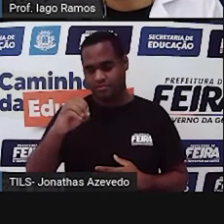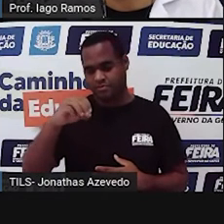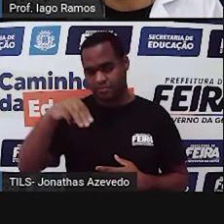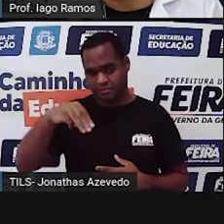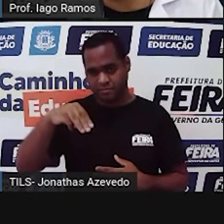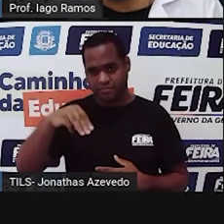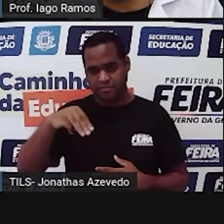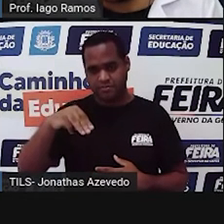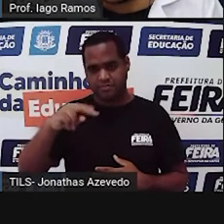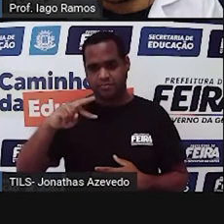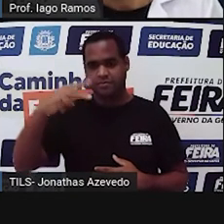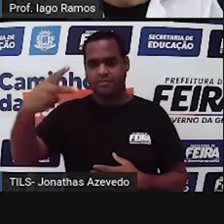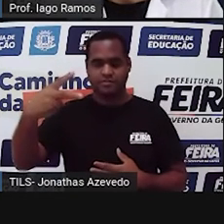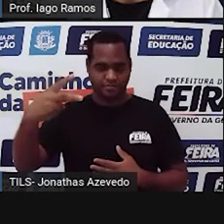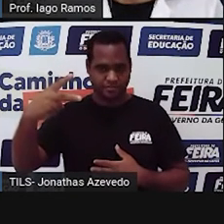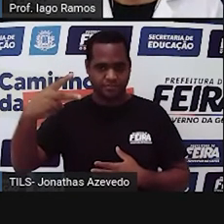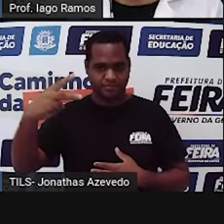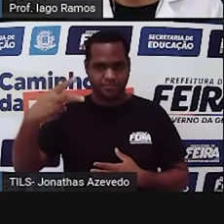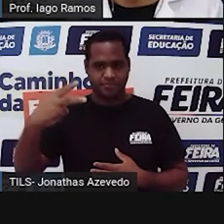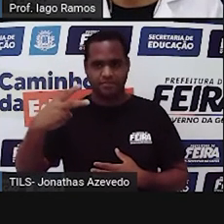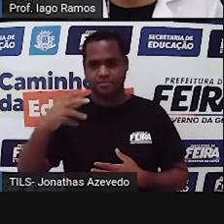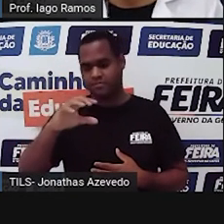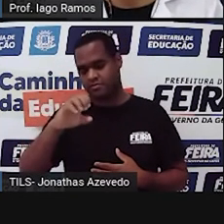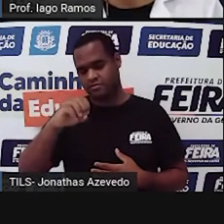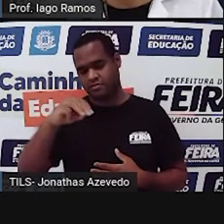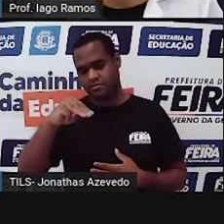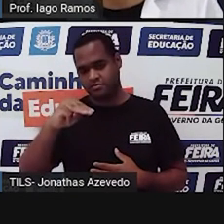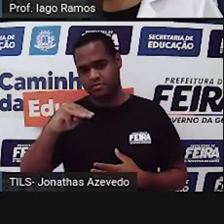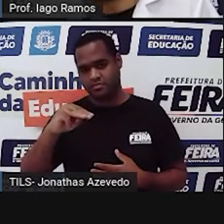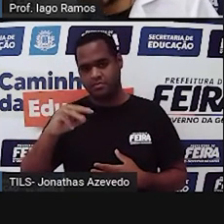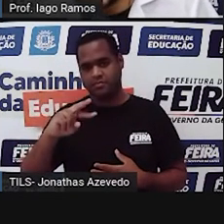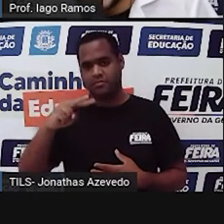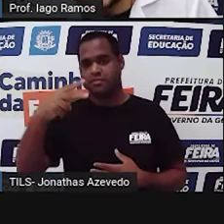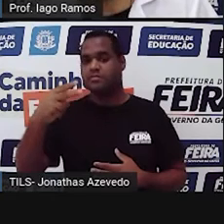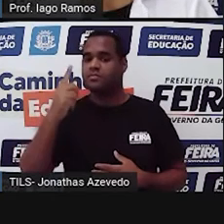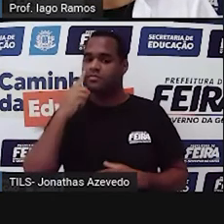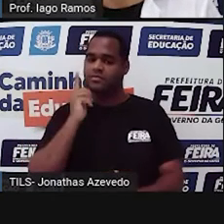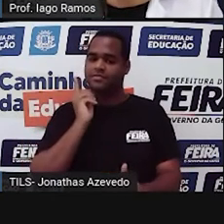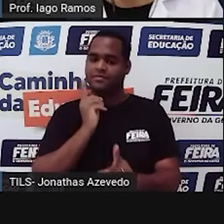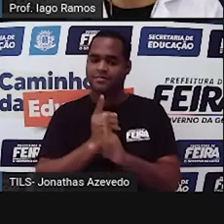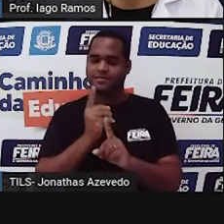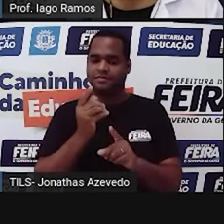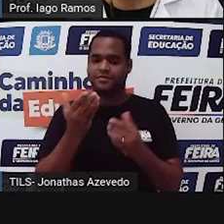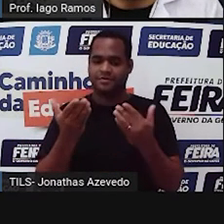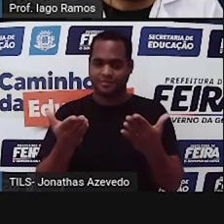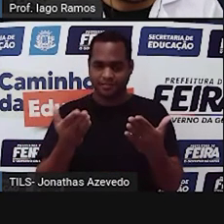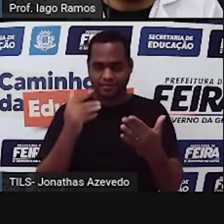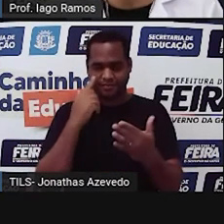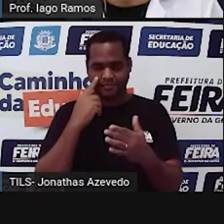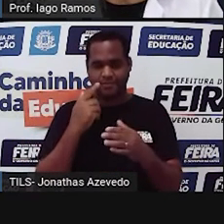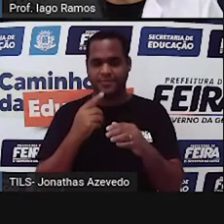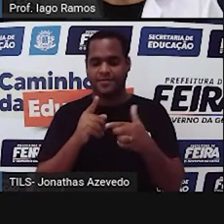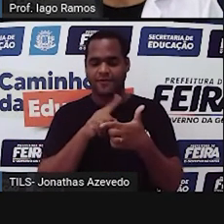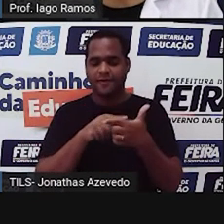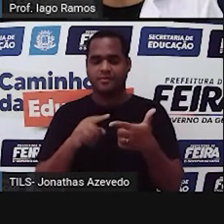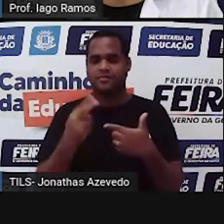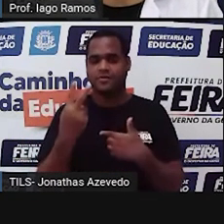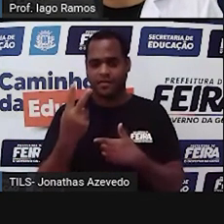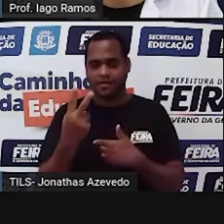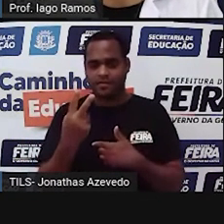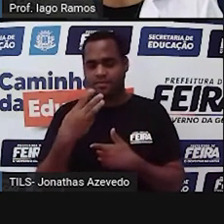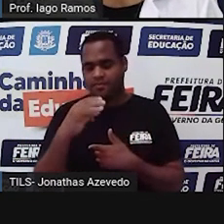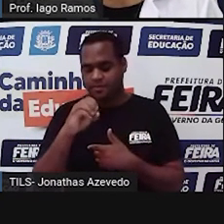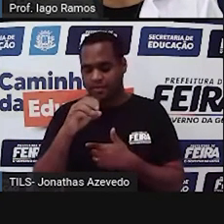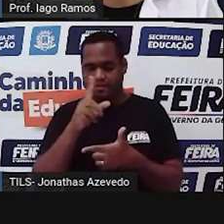30 centímetros quadrados, 30 centímetros quadrados encontrando a metade, que é dividindo por 2, 30